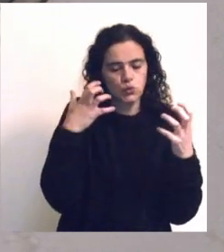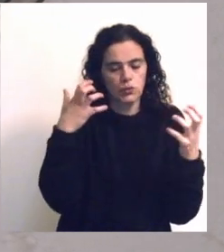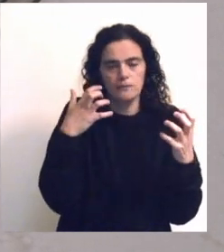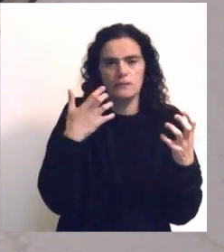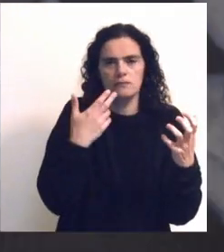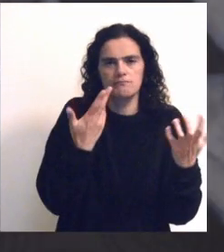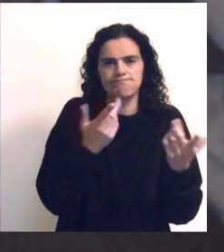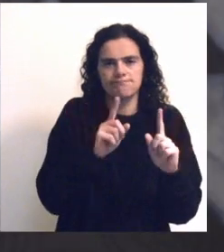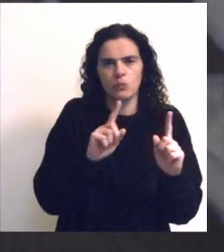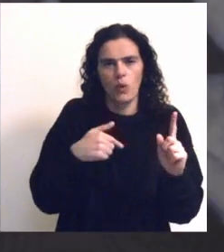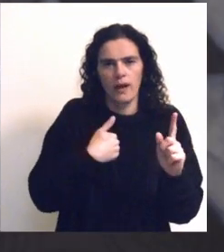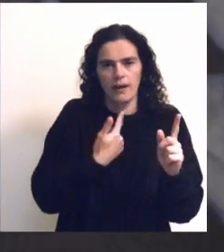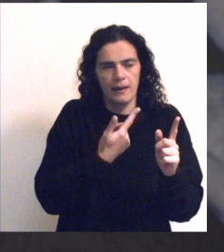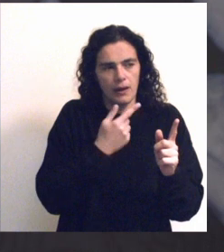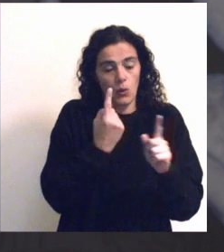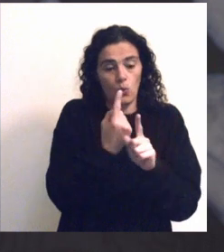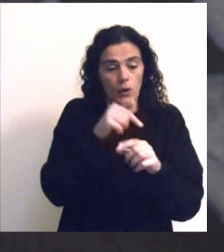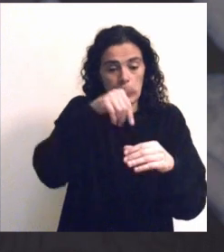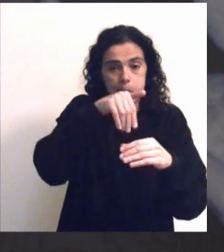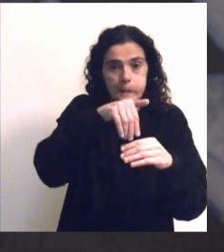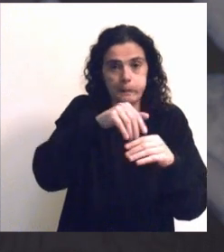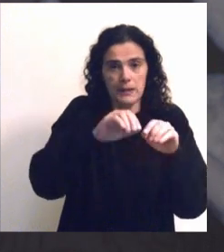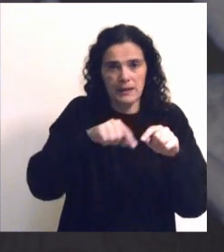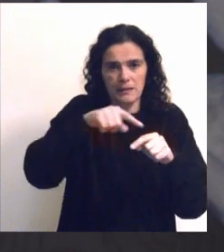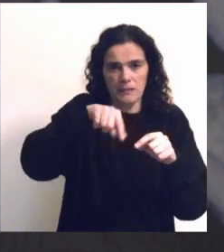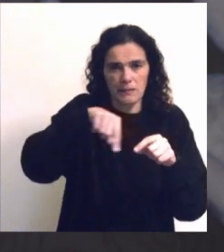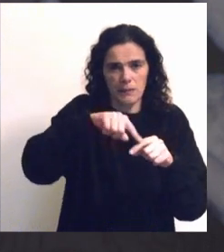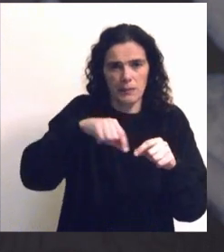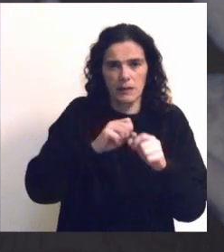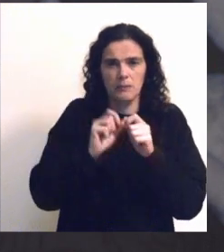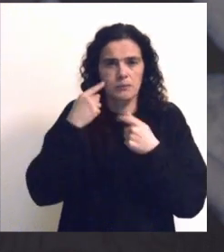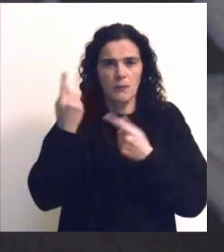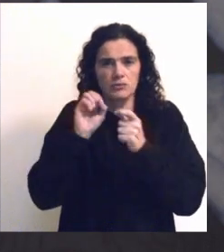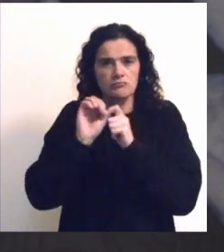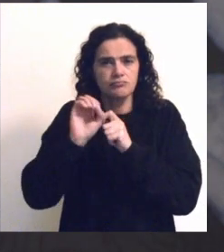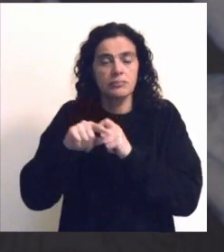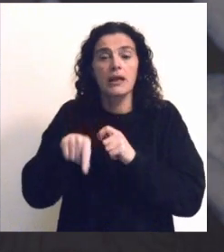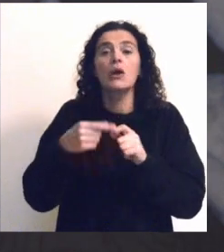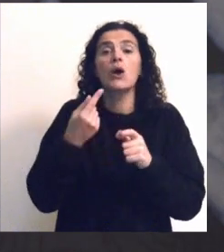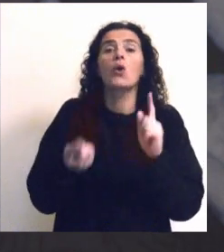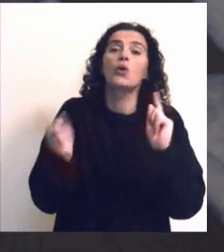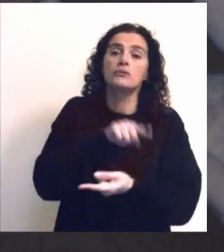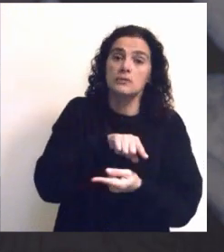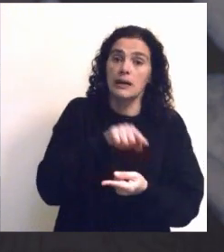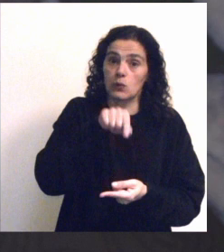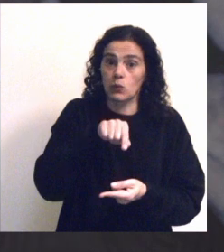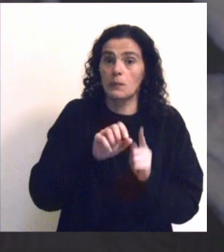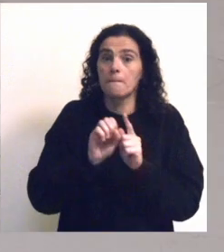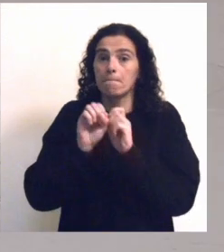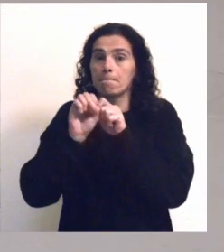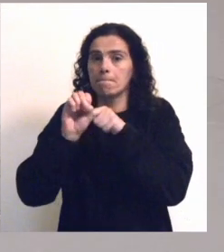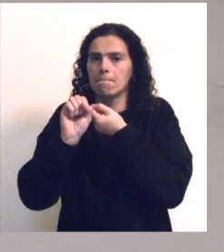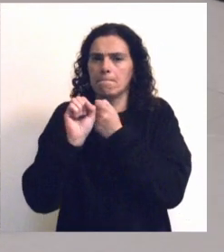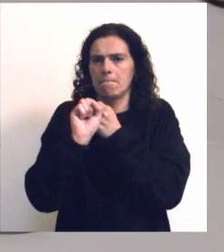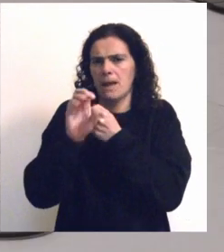não é lido a partir do que está nas bobinas e emitido pelo megafone, é antes o megafone que